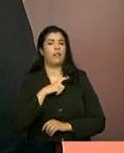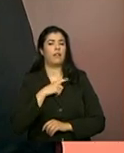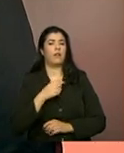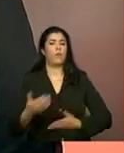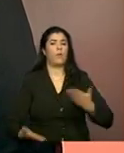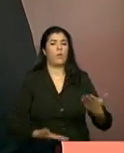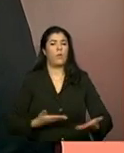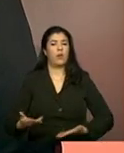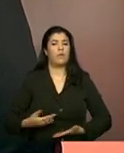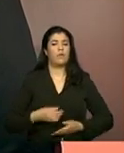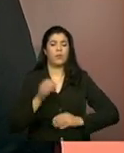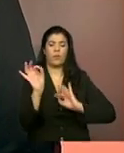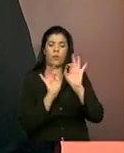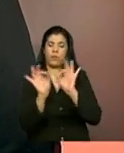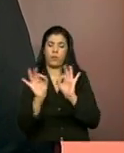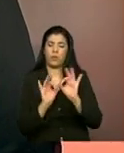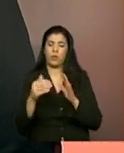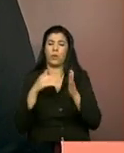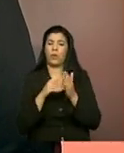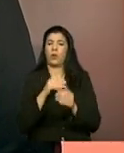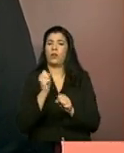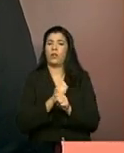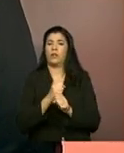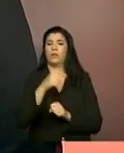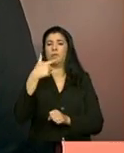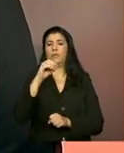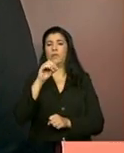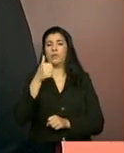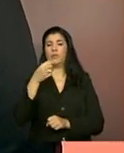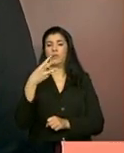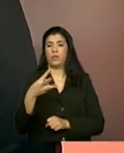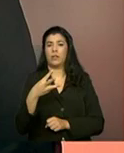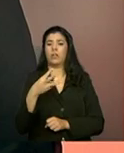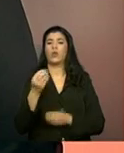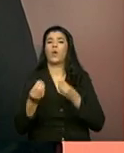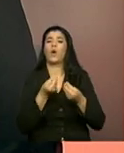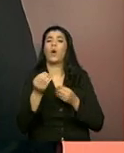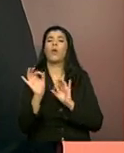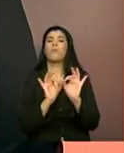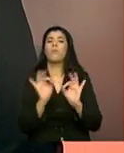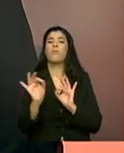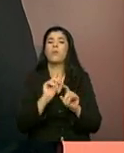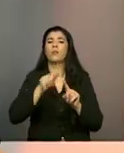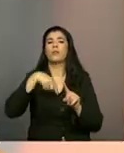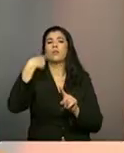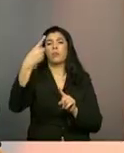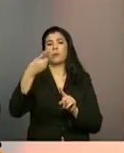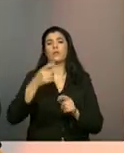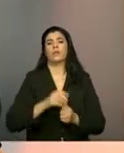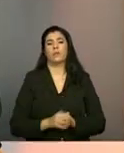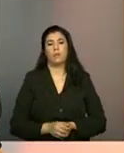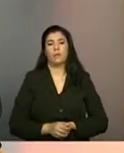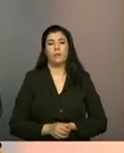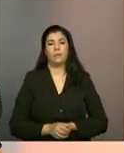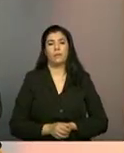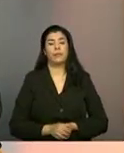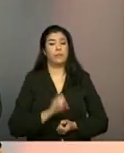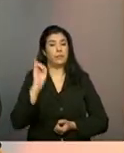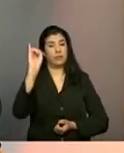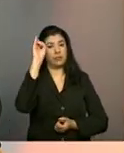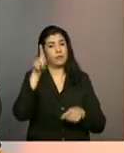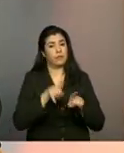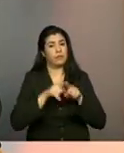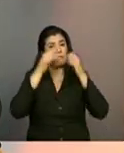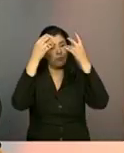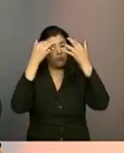2013, né? Fale um pouco sobre a situação do serviço após esse reordenamento. É super importante a gente